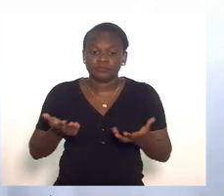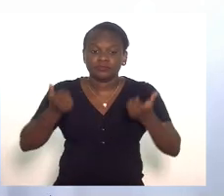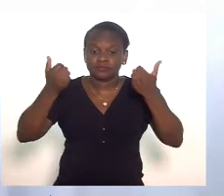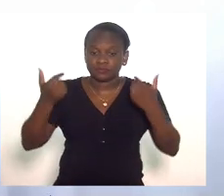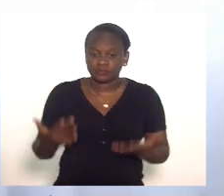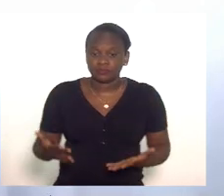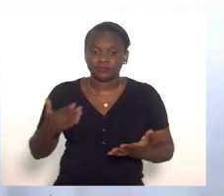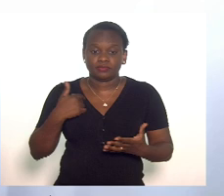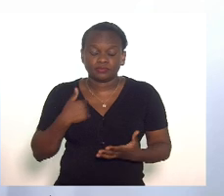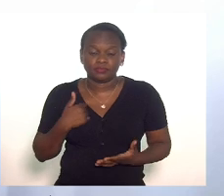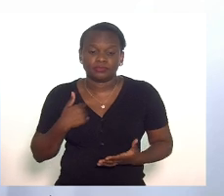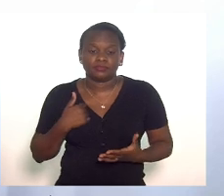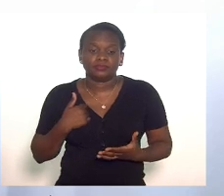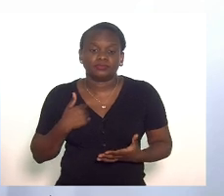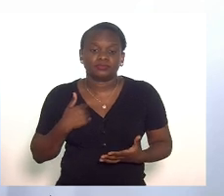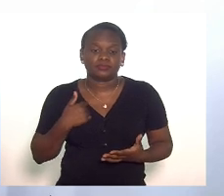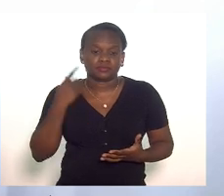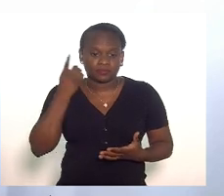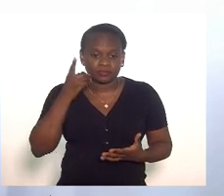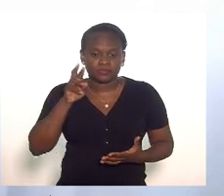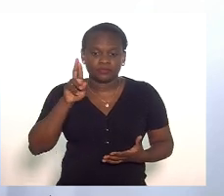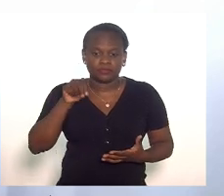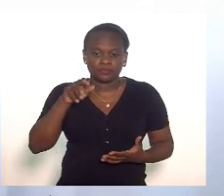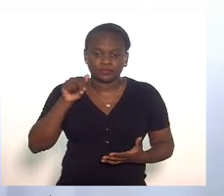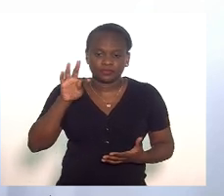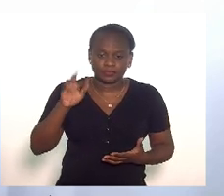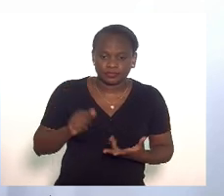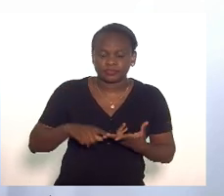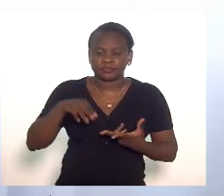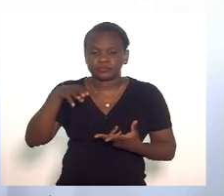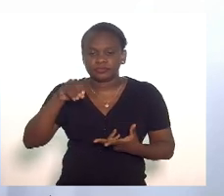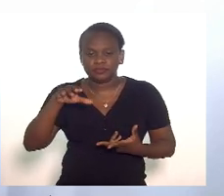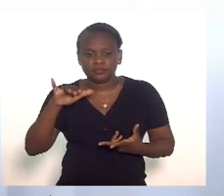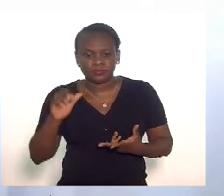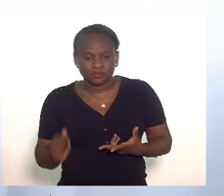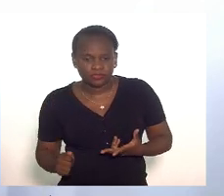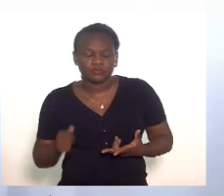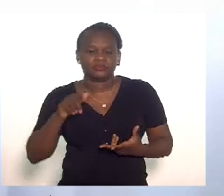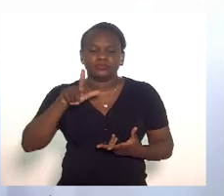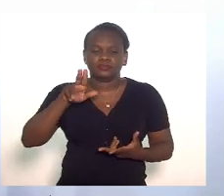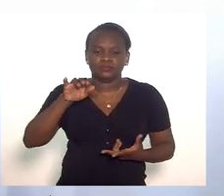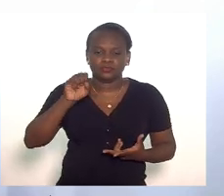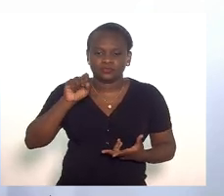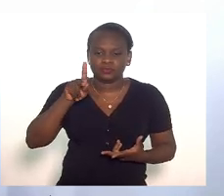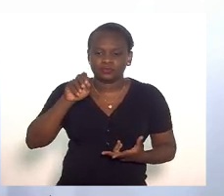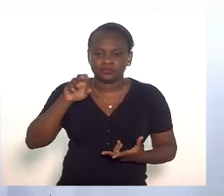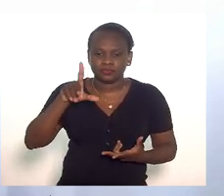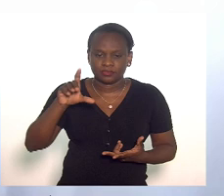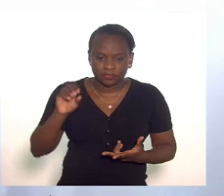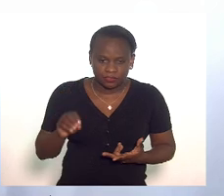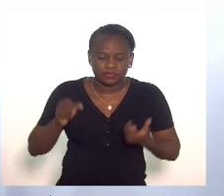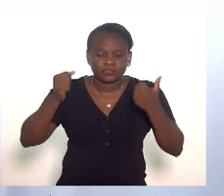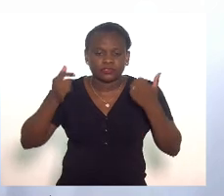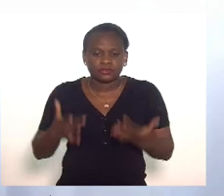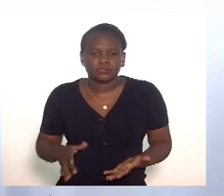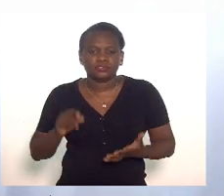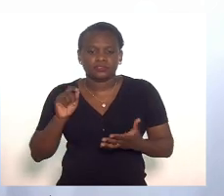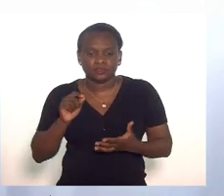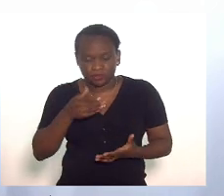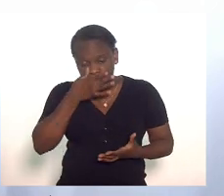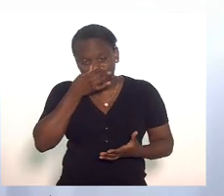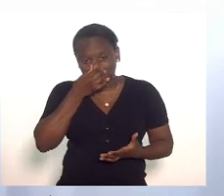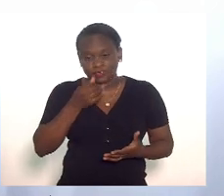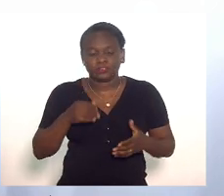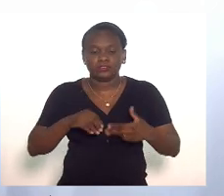a minha fala vejo aqui a deputada Renata deputada Mônica deputada Luiz Paulo quero conduzir a minha fala nas